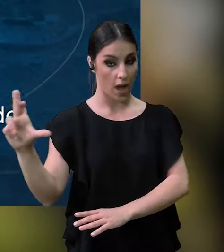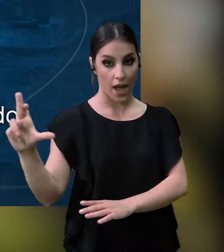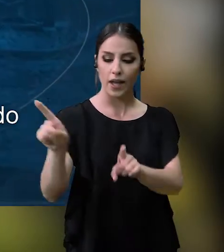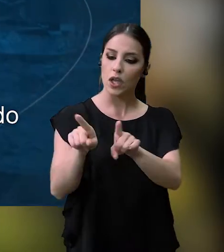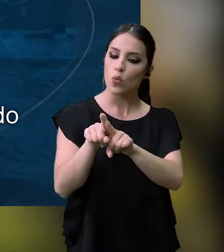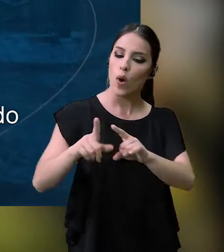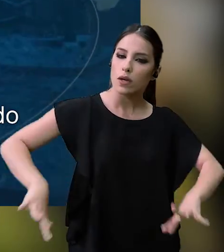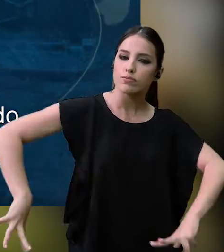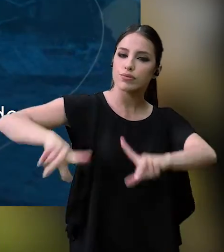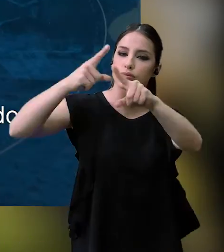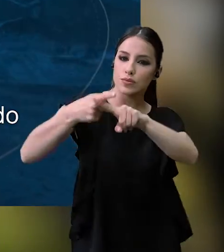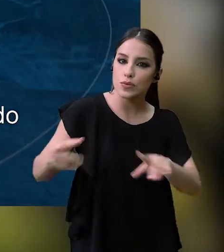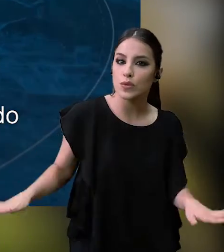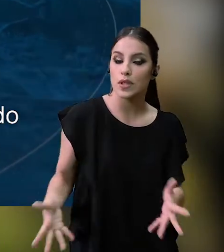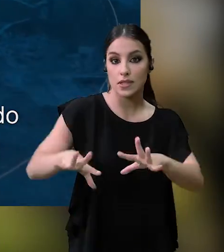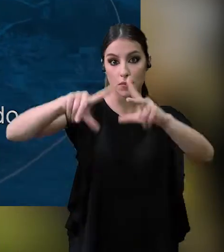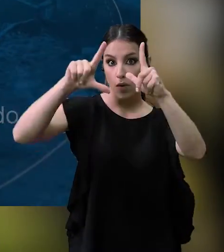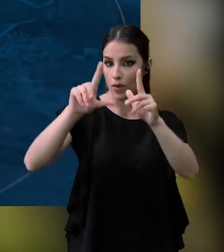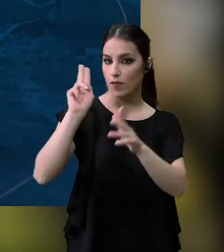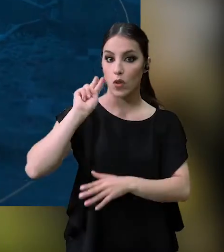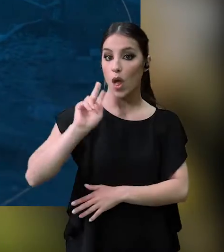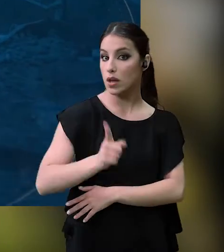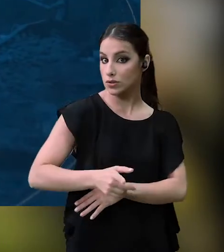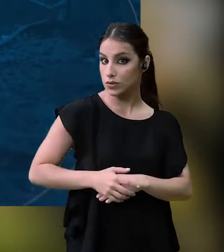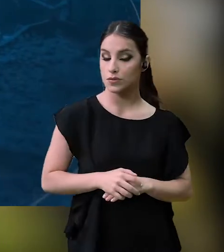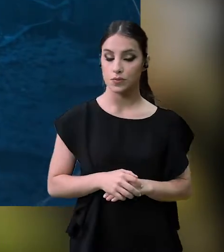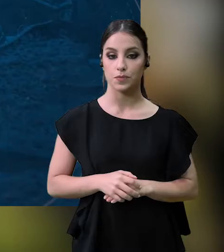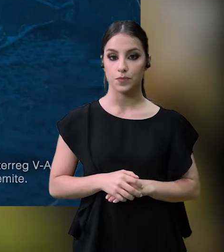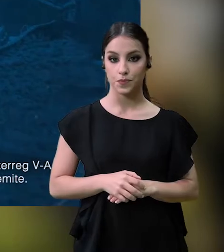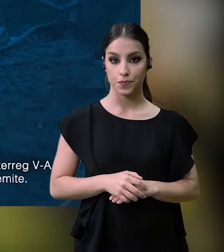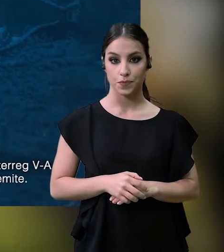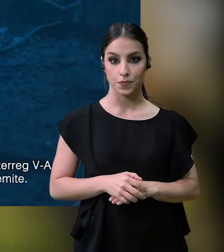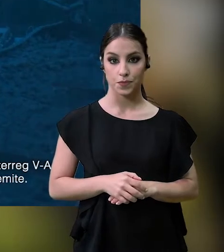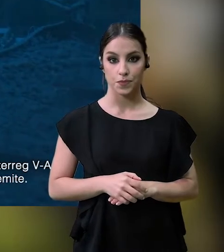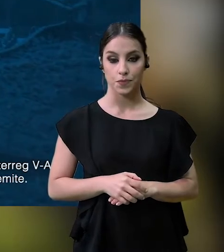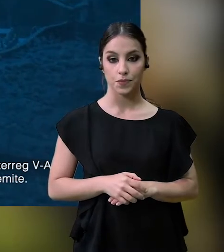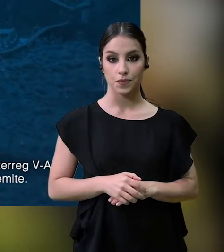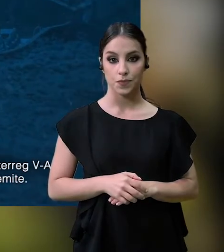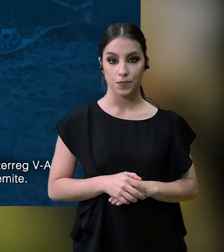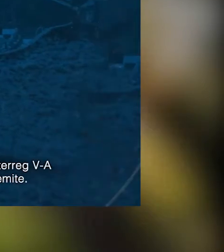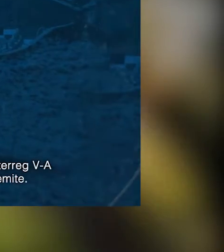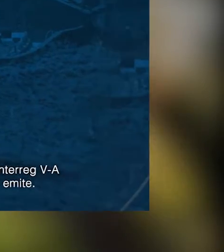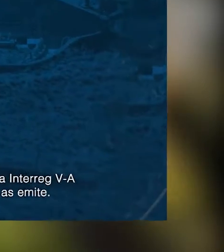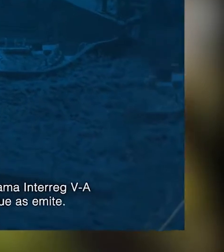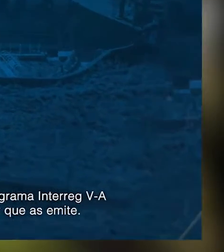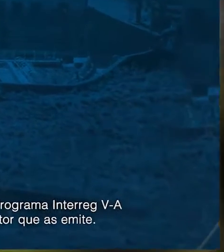forma decidida para a promoção do seu conhecimento e valor A Câmara Municipal de Berrar Câmara